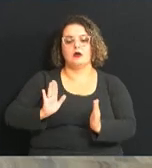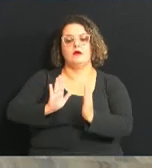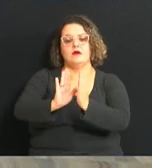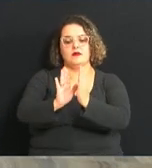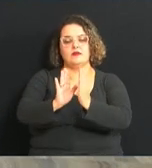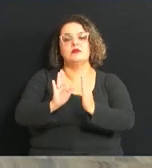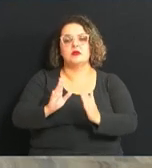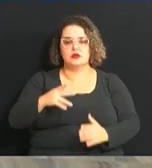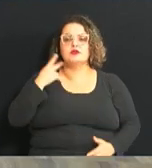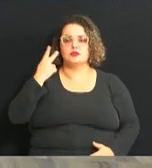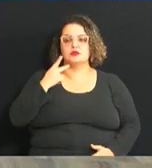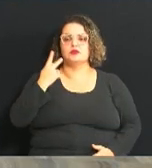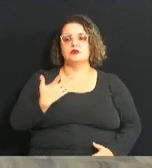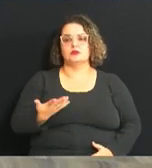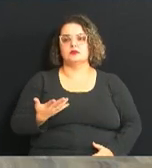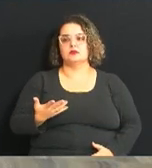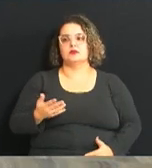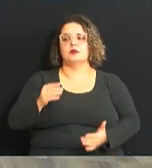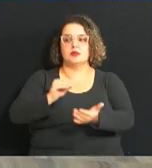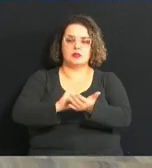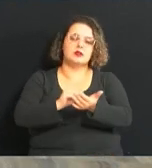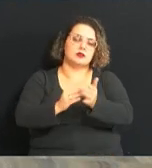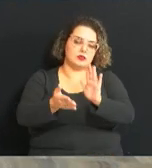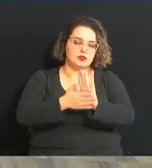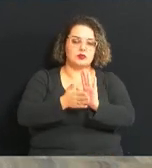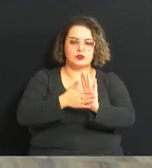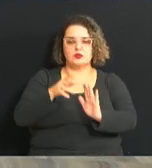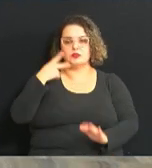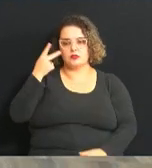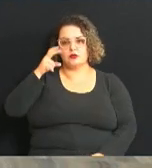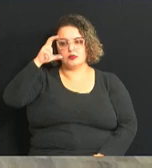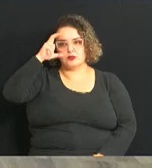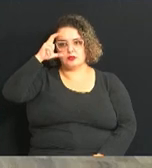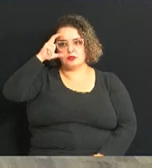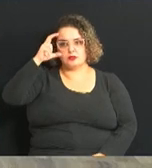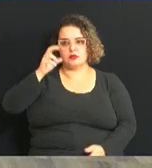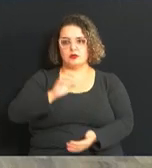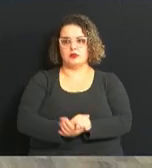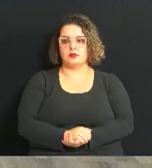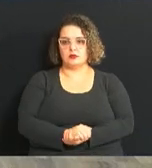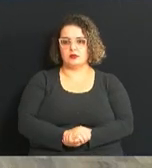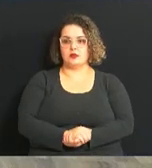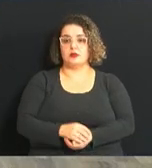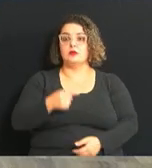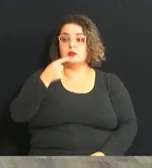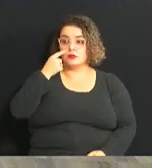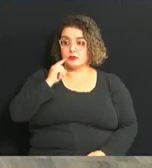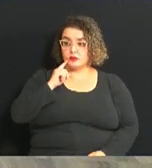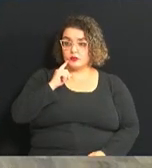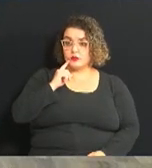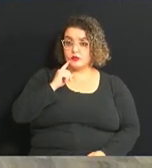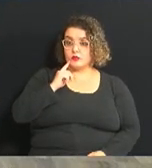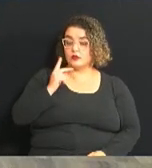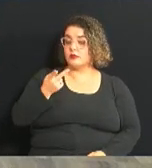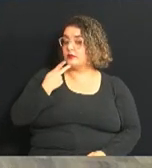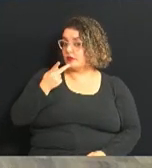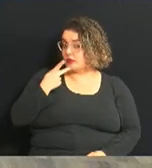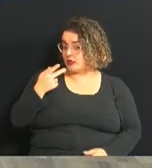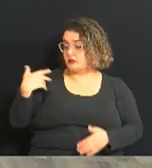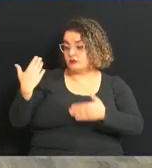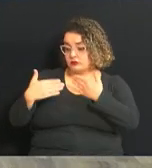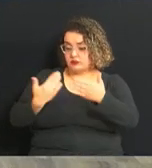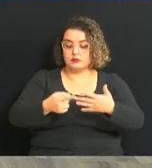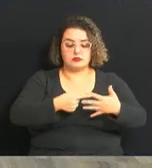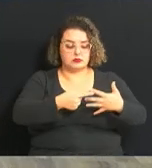parlamentar e essa última propositura do vereador Carlinhos Camelot. Agora, Viviane Nova, a gente tem falado aqui nas últimas semanas